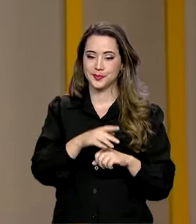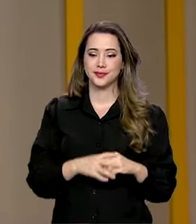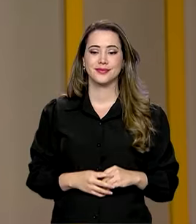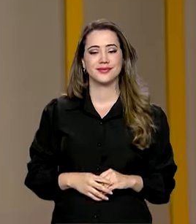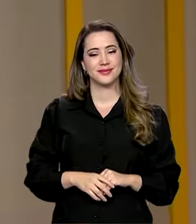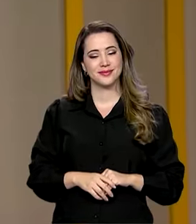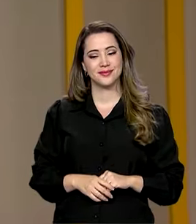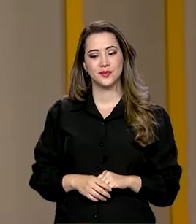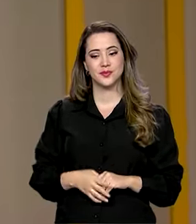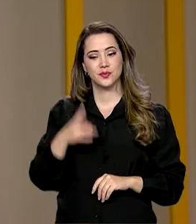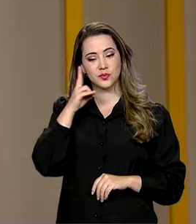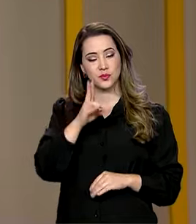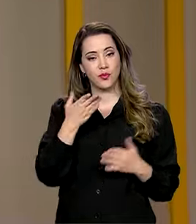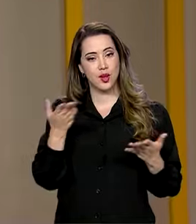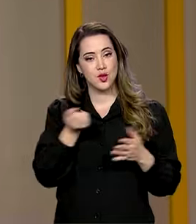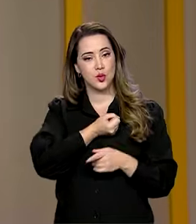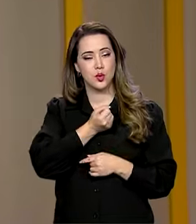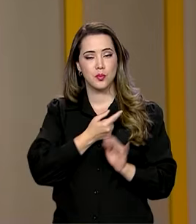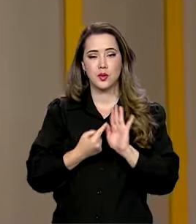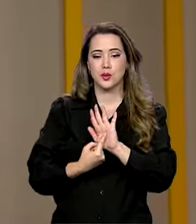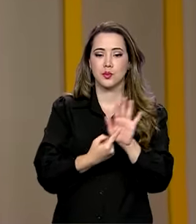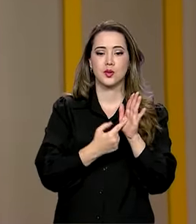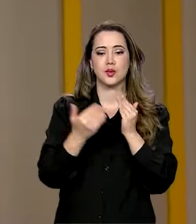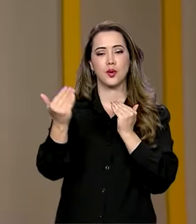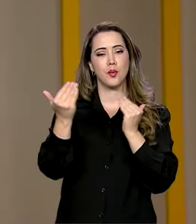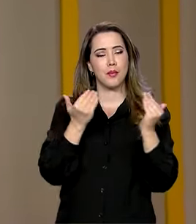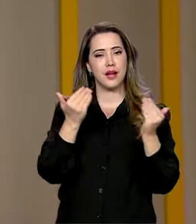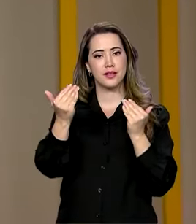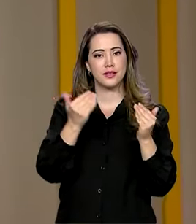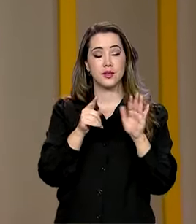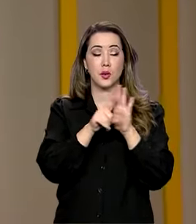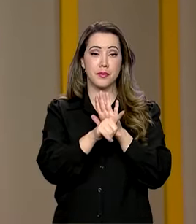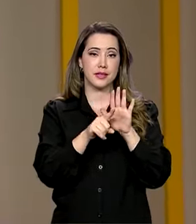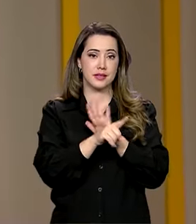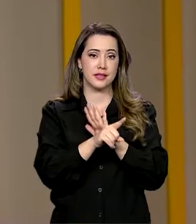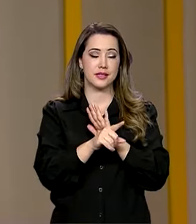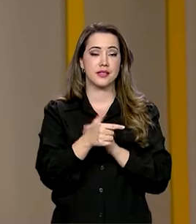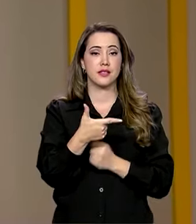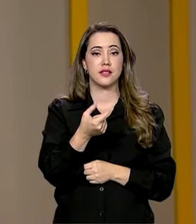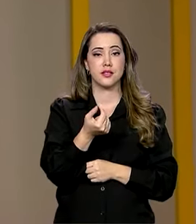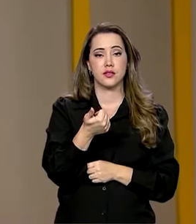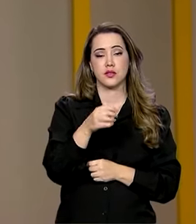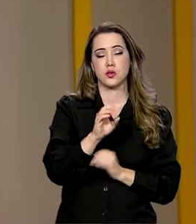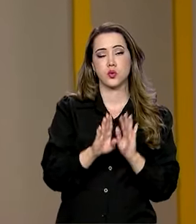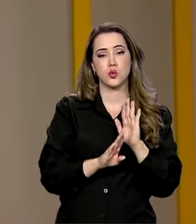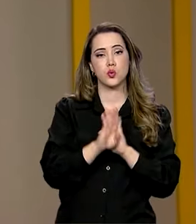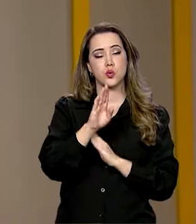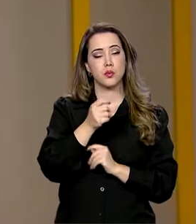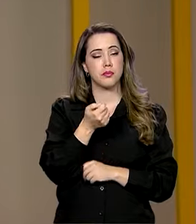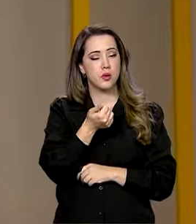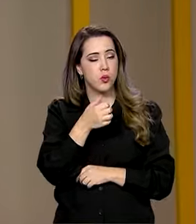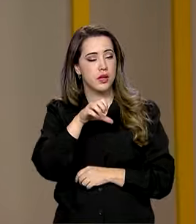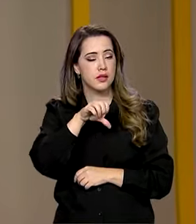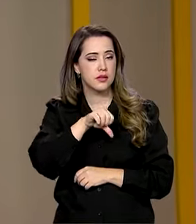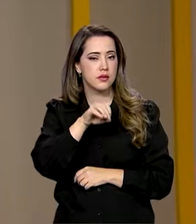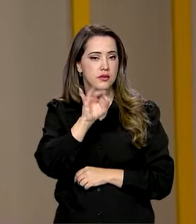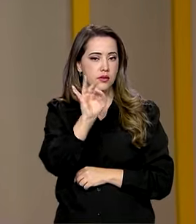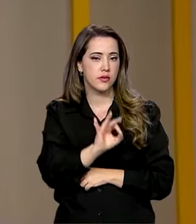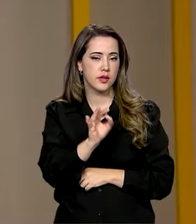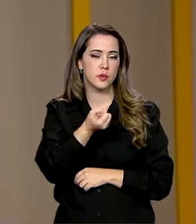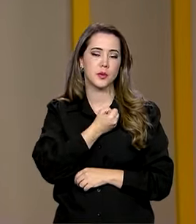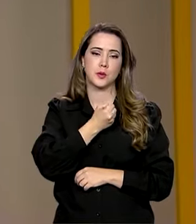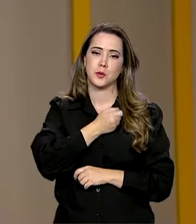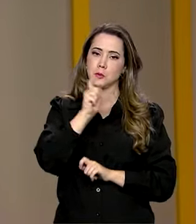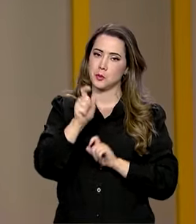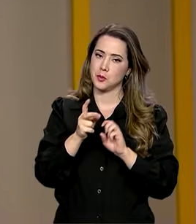E olha só, os dados revelam que na comparação com o censo de 2010, houve um aumento de quase 90% no